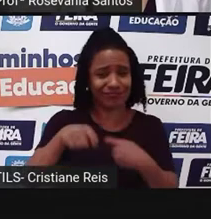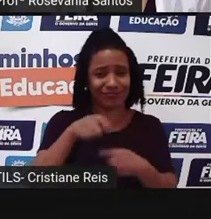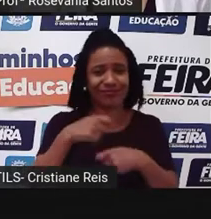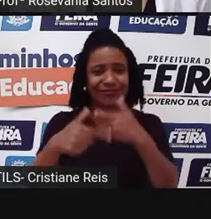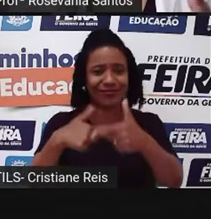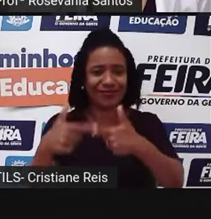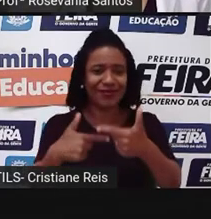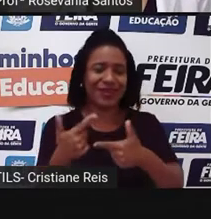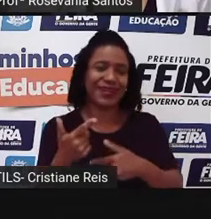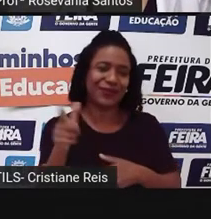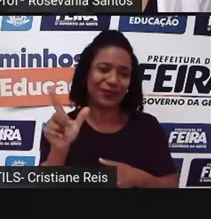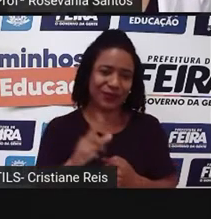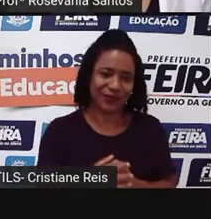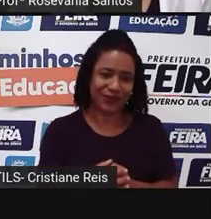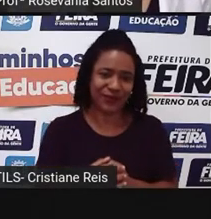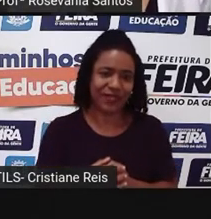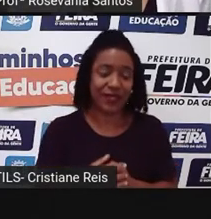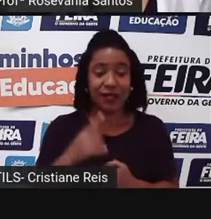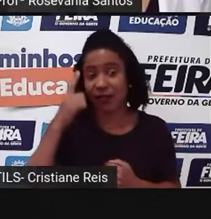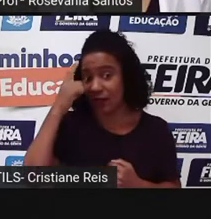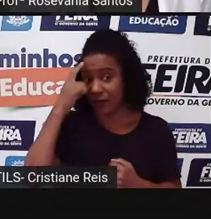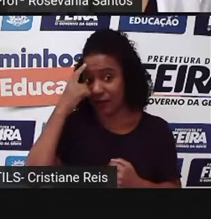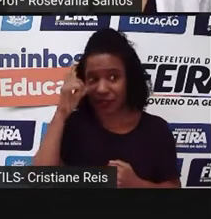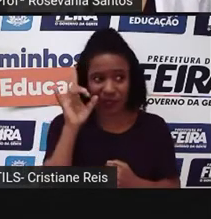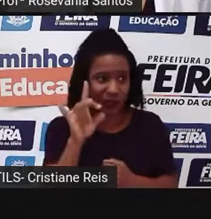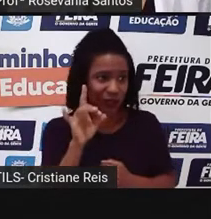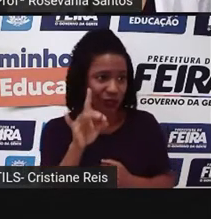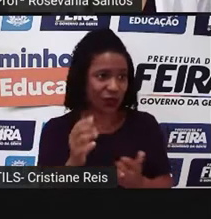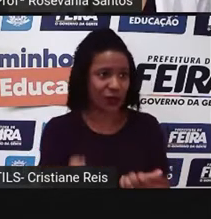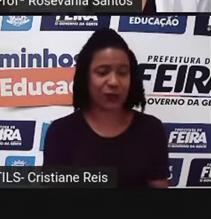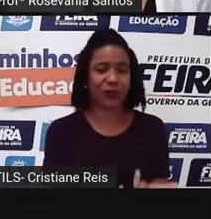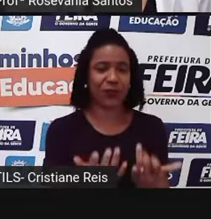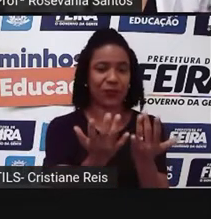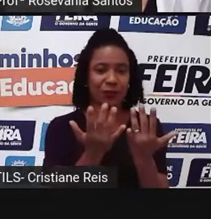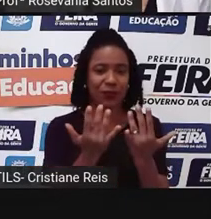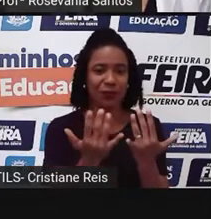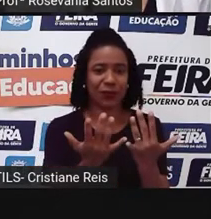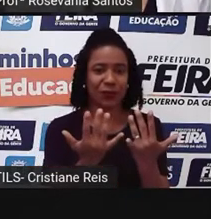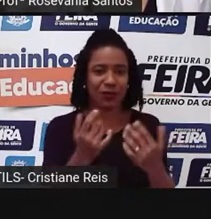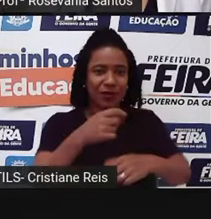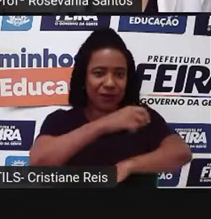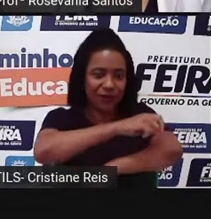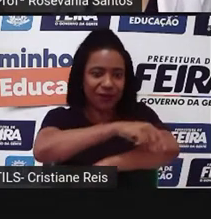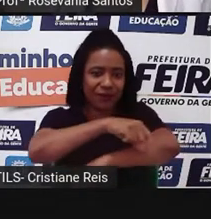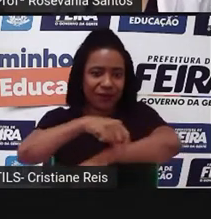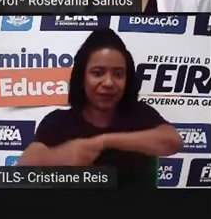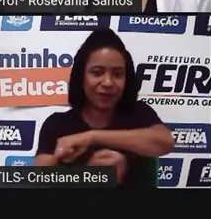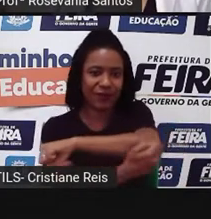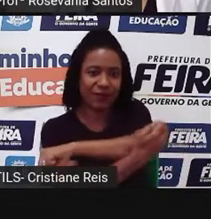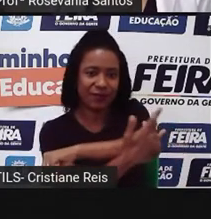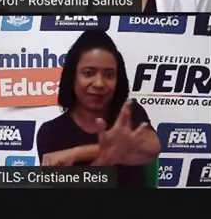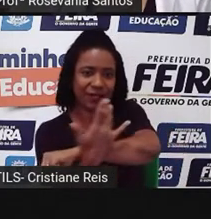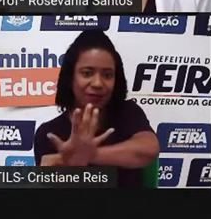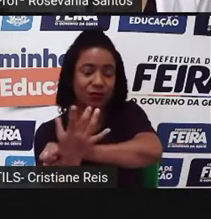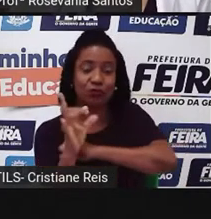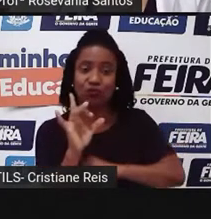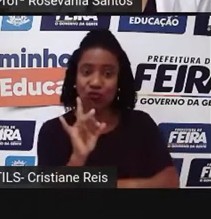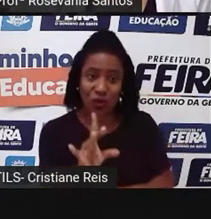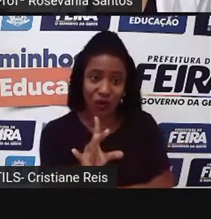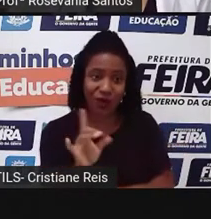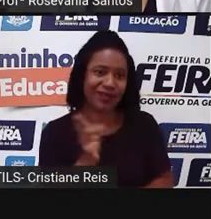que a gente tem somente de campo, né? Para a plantação e criação de animais, hoje tem uma cara totalmente